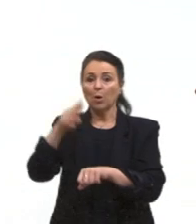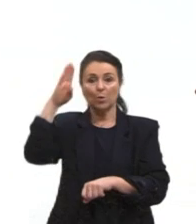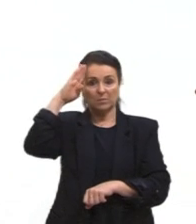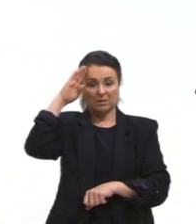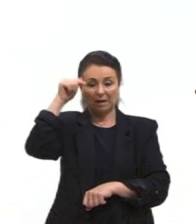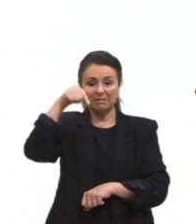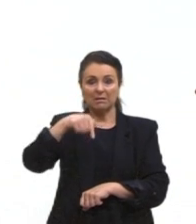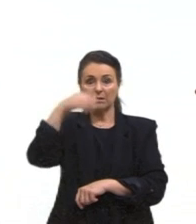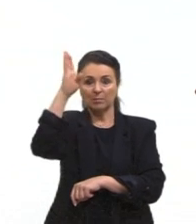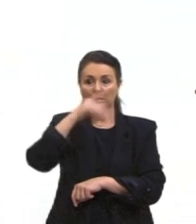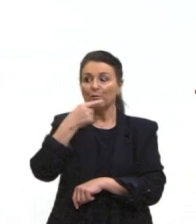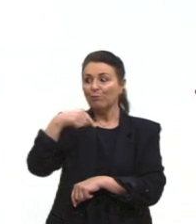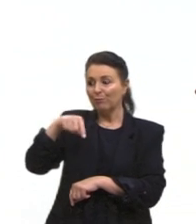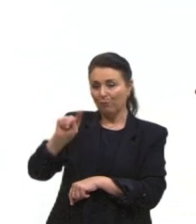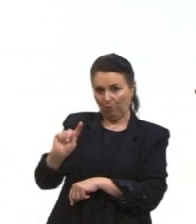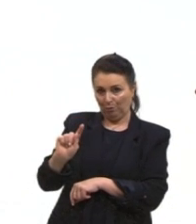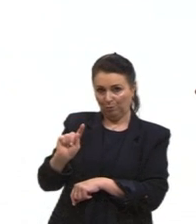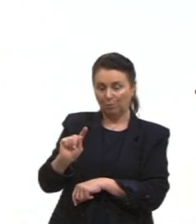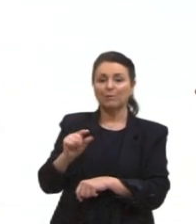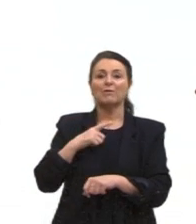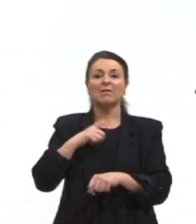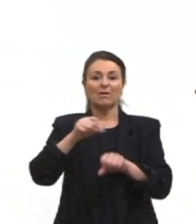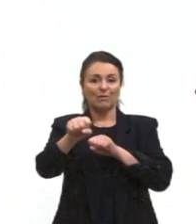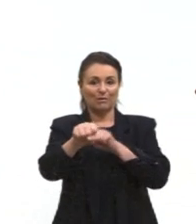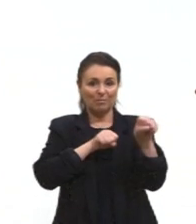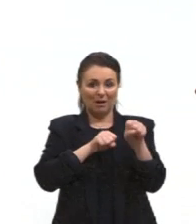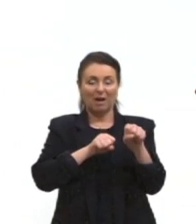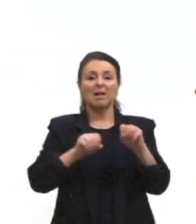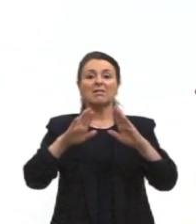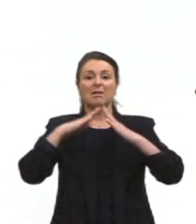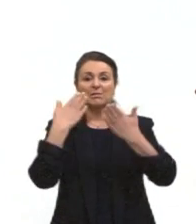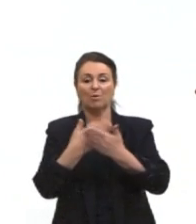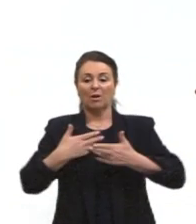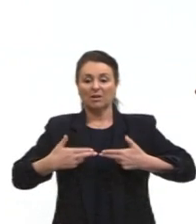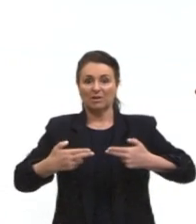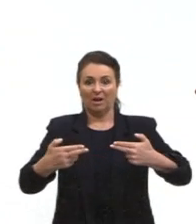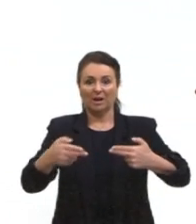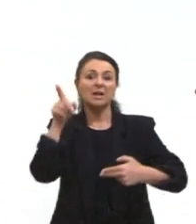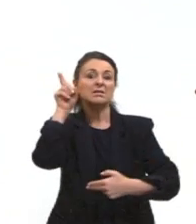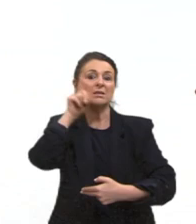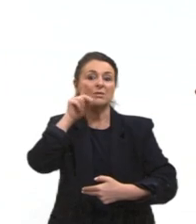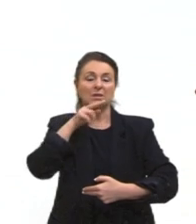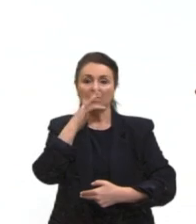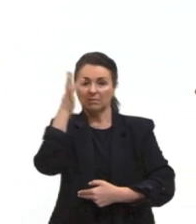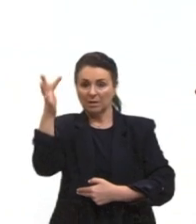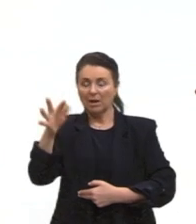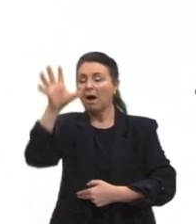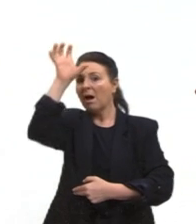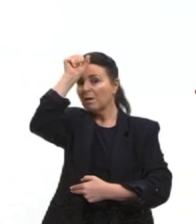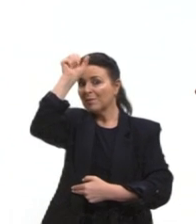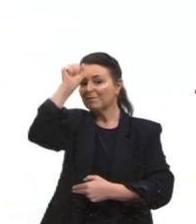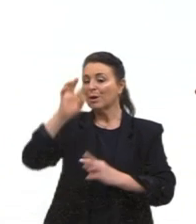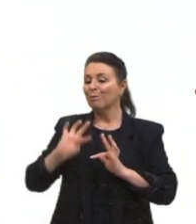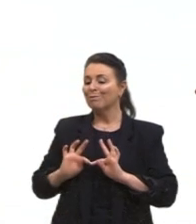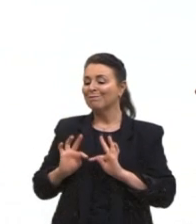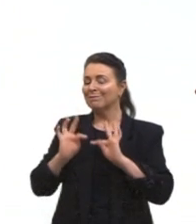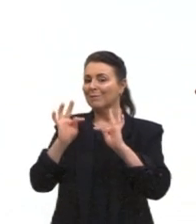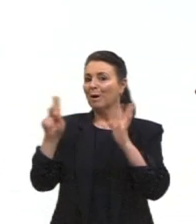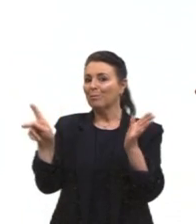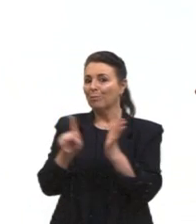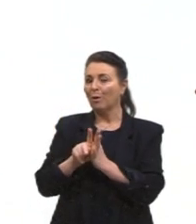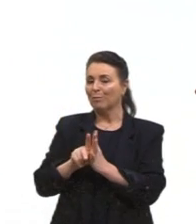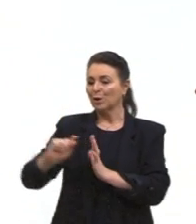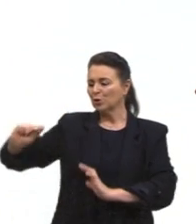se formar nas escolas de guerra de Estados Unidos e França, aprenderam técnicas de tortura com militares americanos